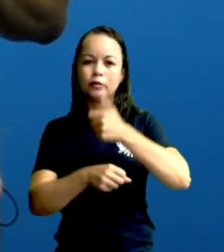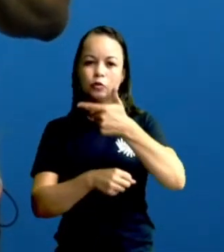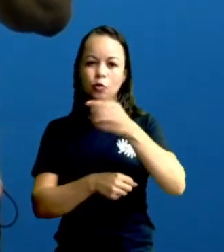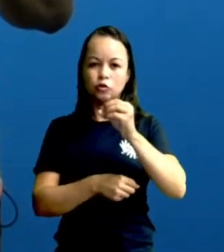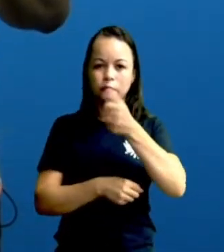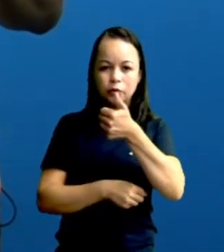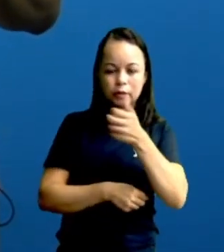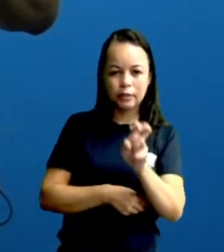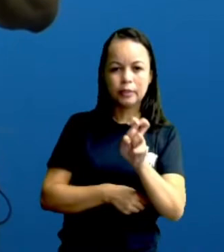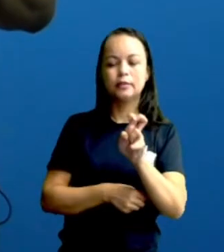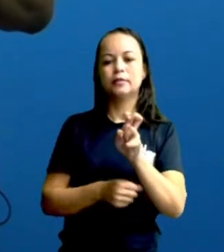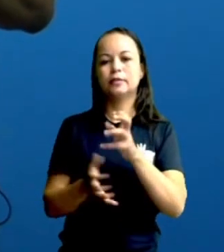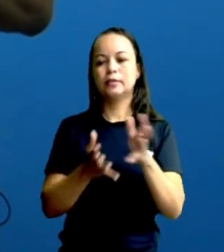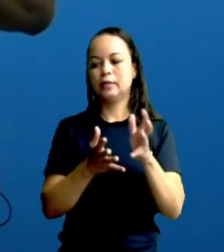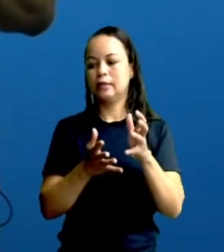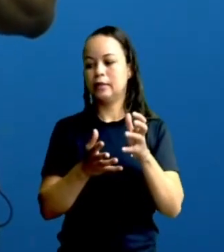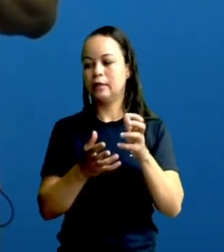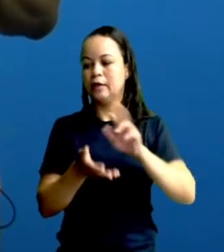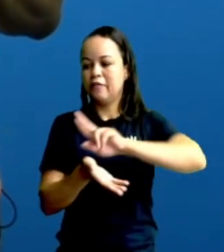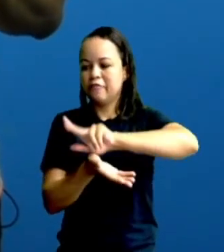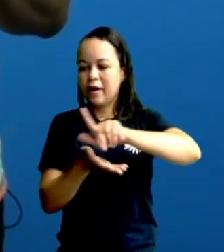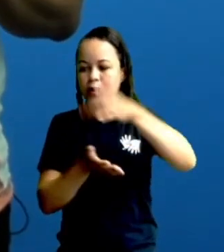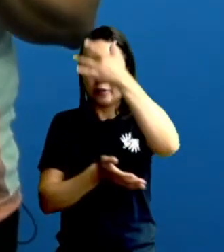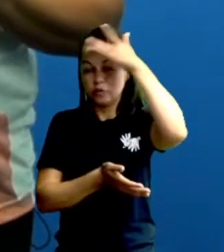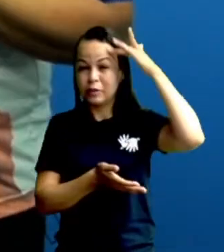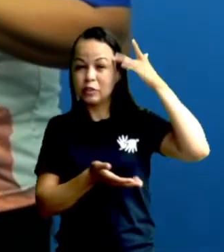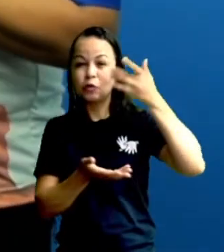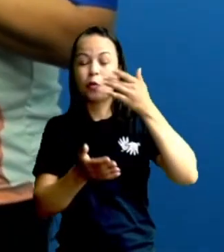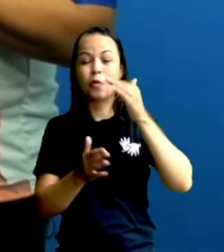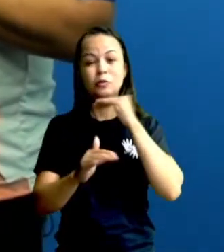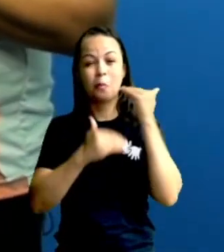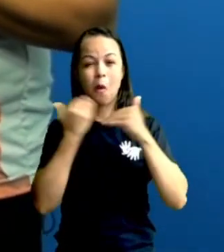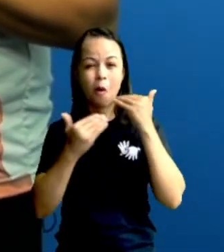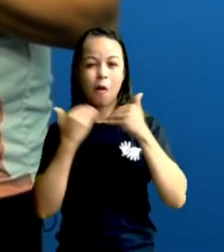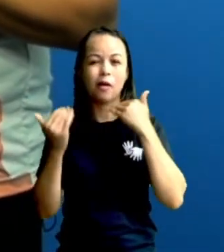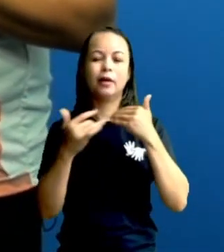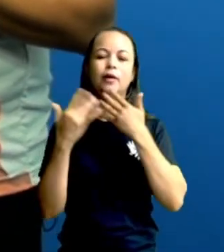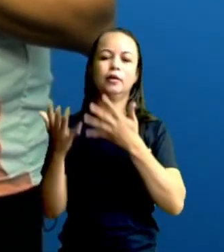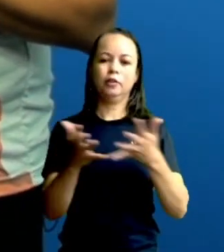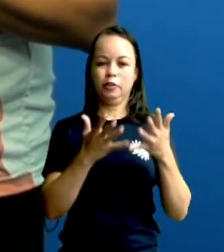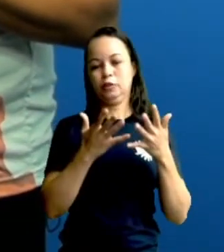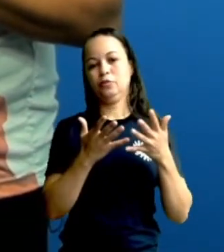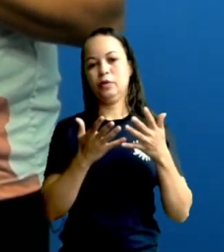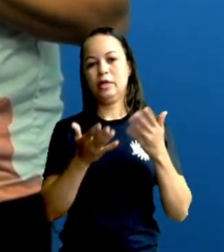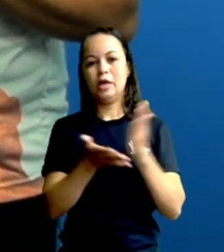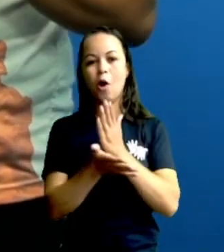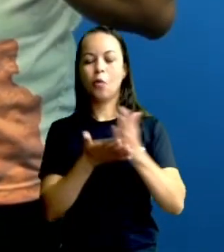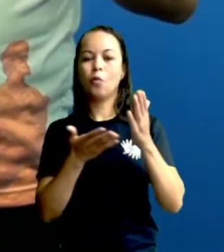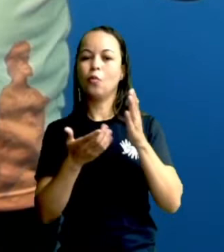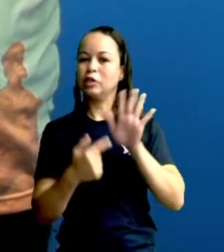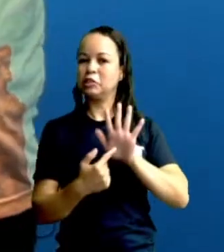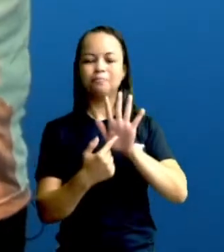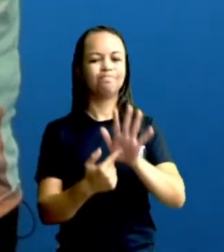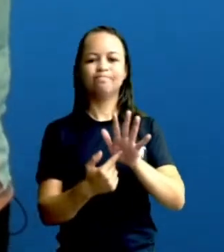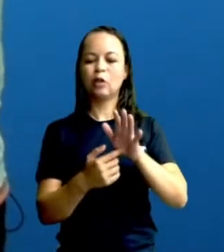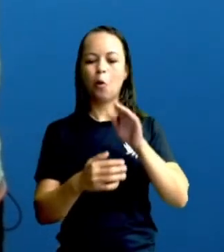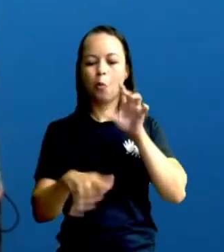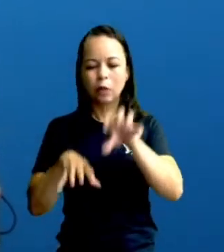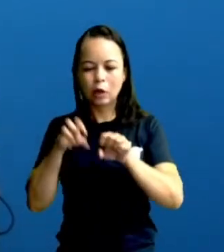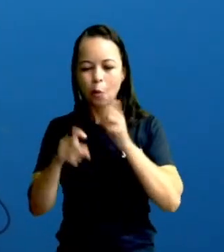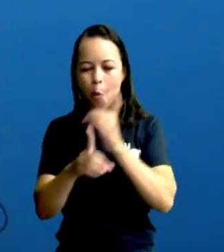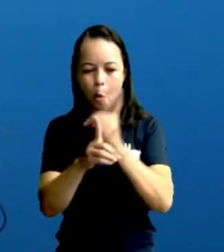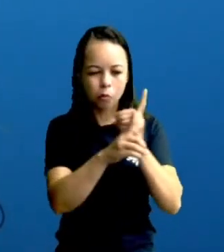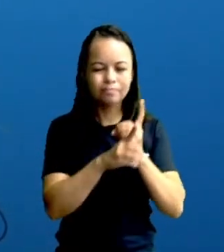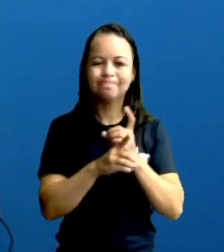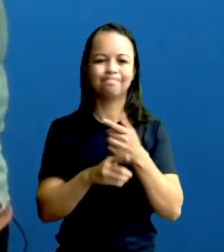mortes e uma pessoa desaparecida. E você imaginar que isso está nessa situação. Então, mais uma vez, eu